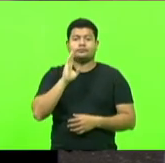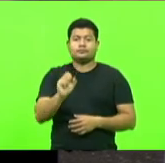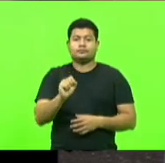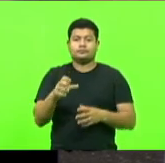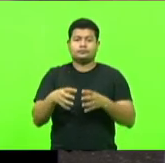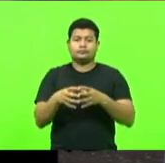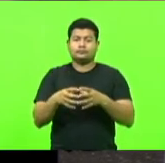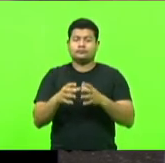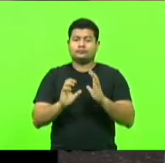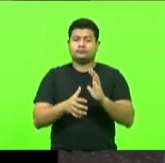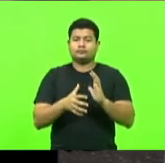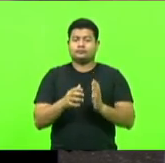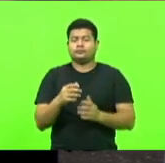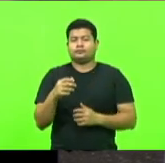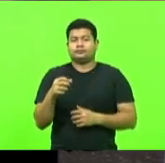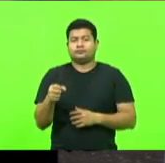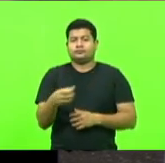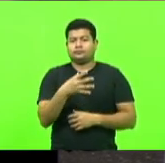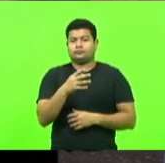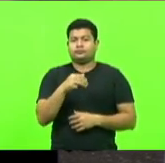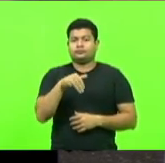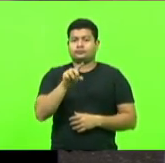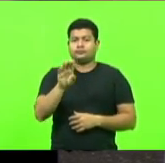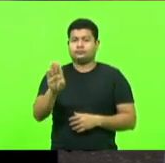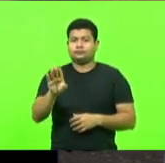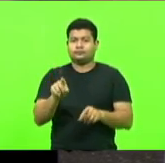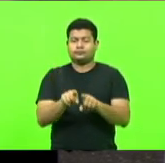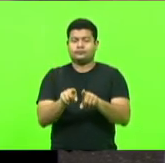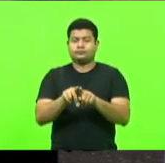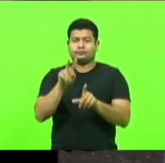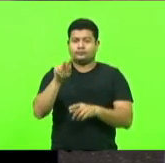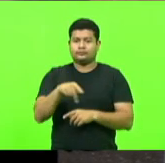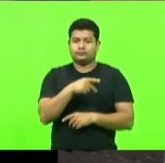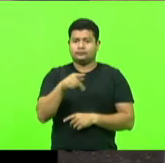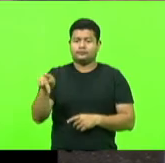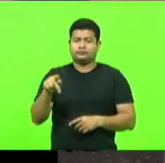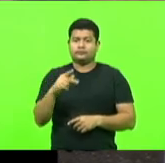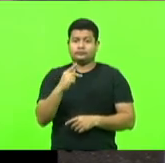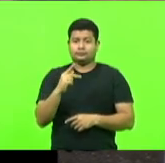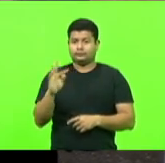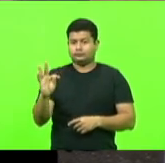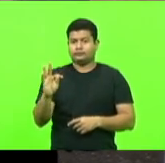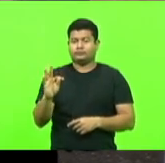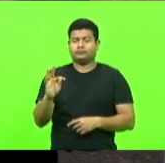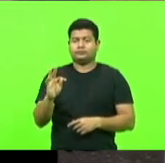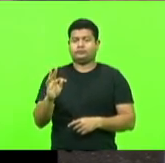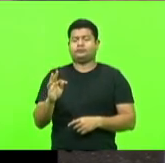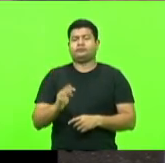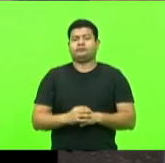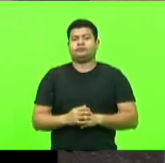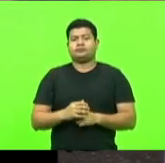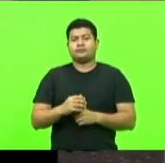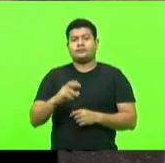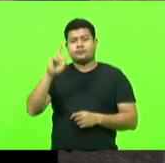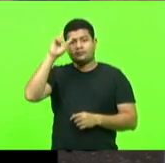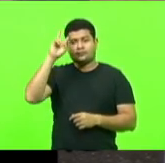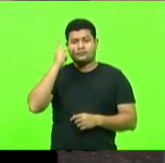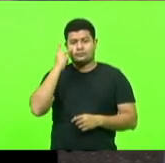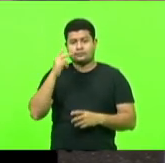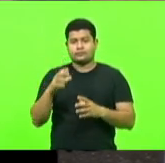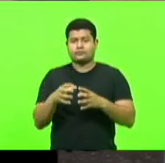MDB Novo, deputado Padre Pedro Baldeceira, Partido dos Trabalhadores, e Milton Obos, Bloco